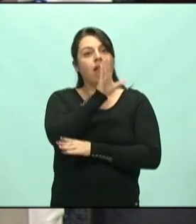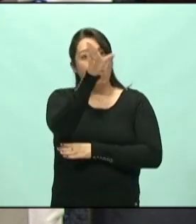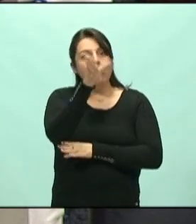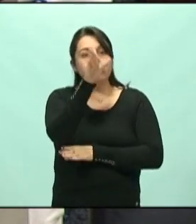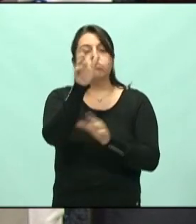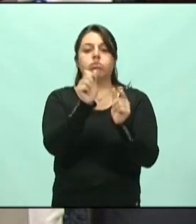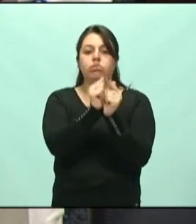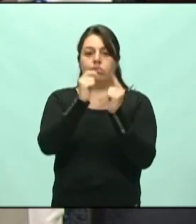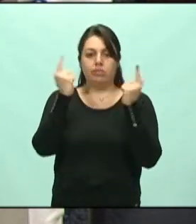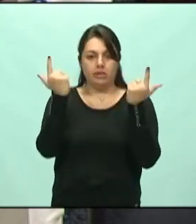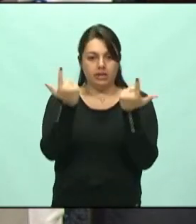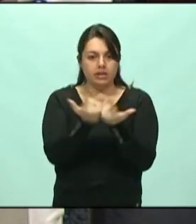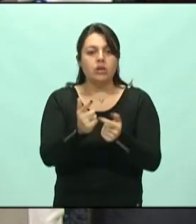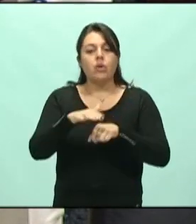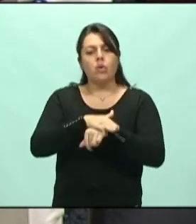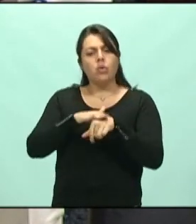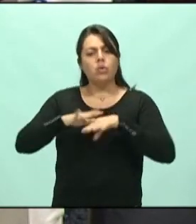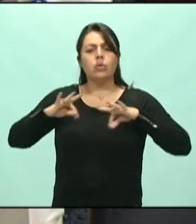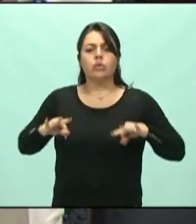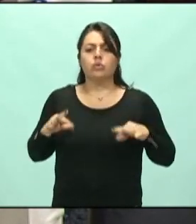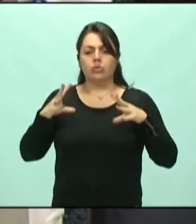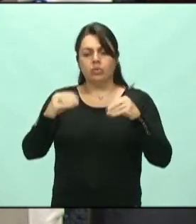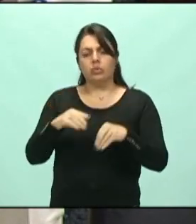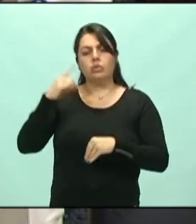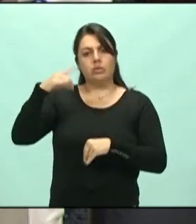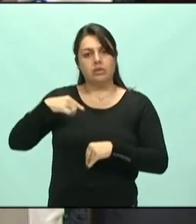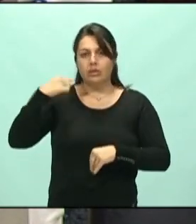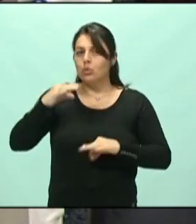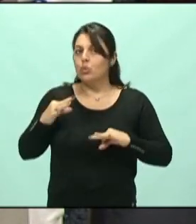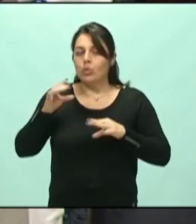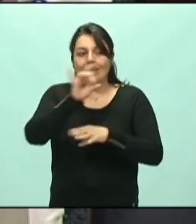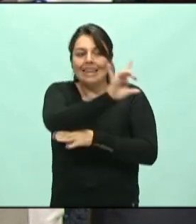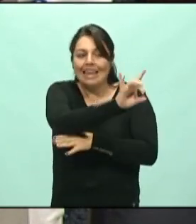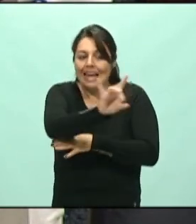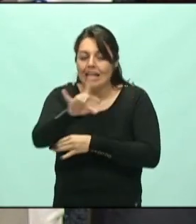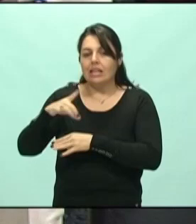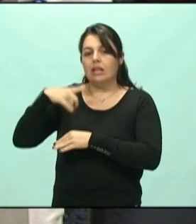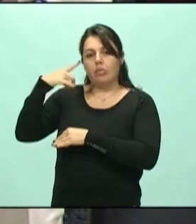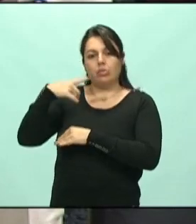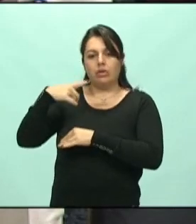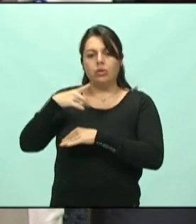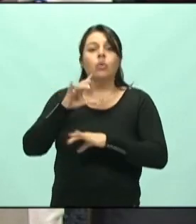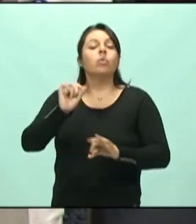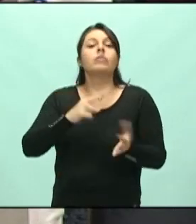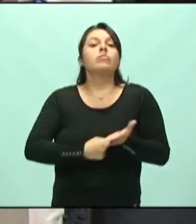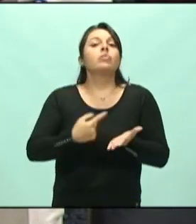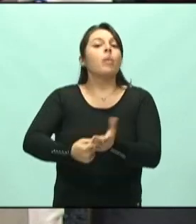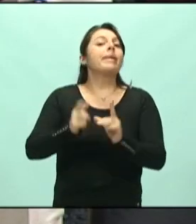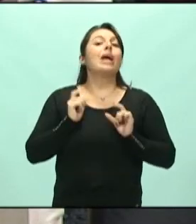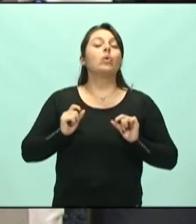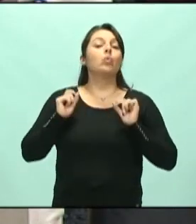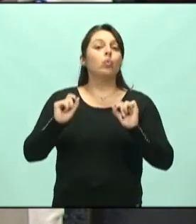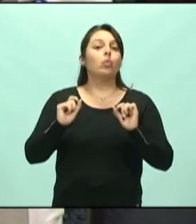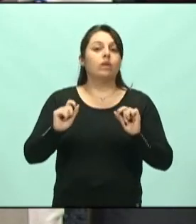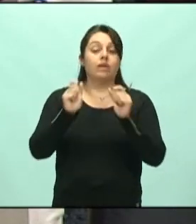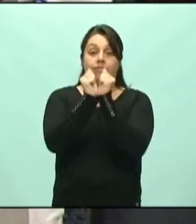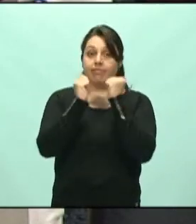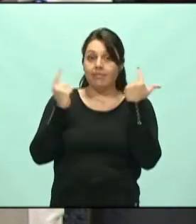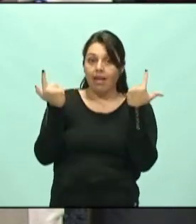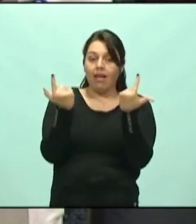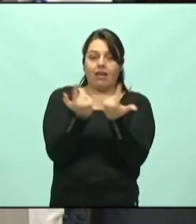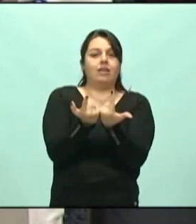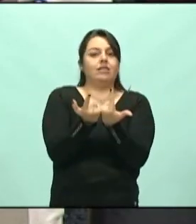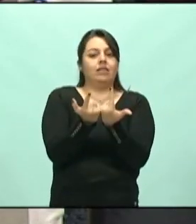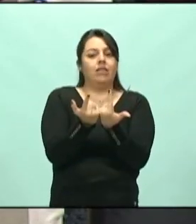Legislativa, conversando com todos os deputados. Todos os deputados. O que ficou estabelecido? A Assembleia Legislativa